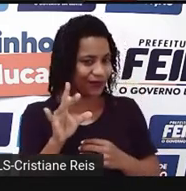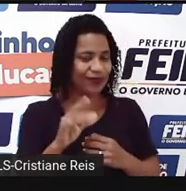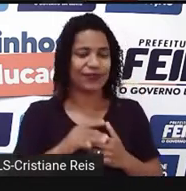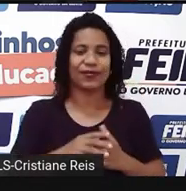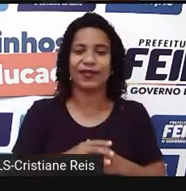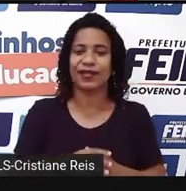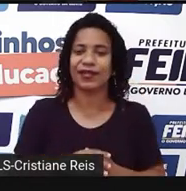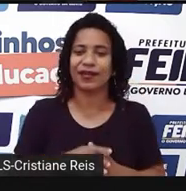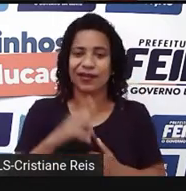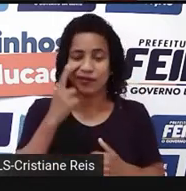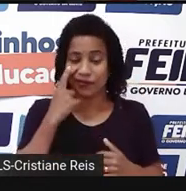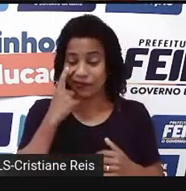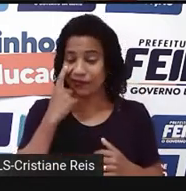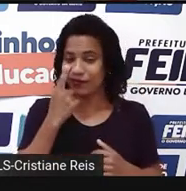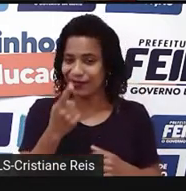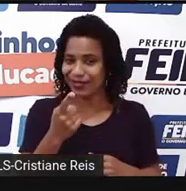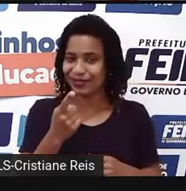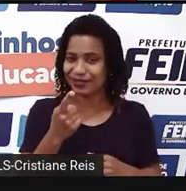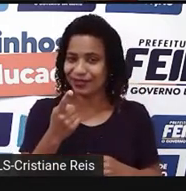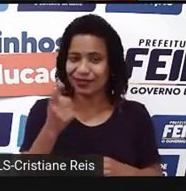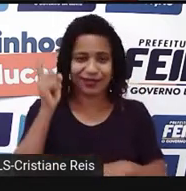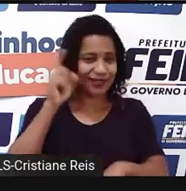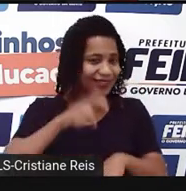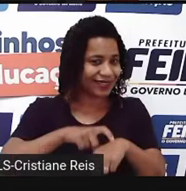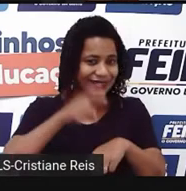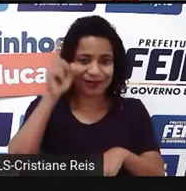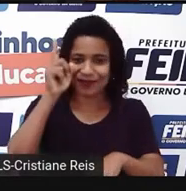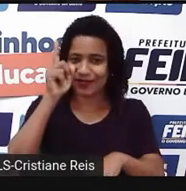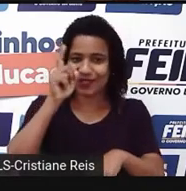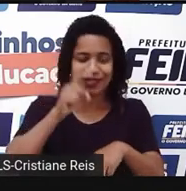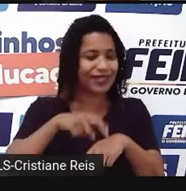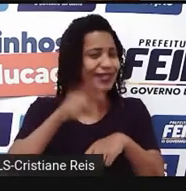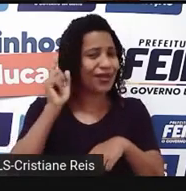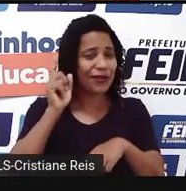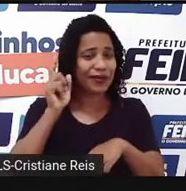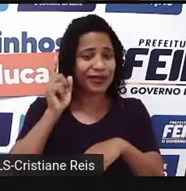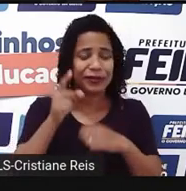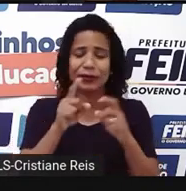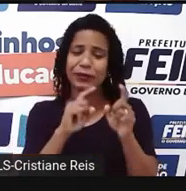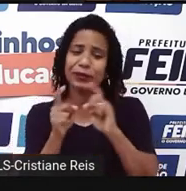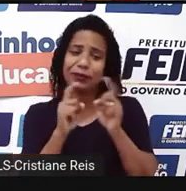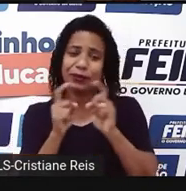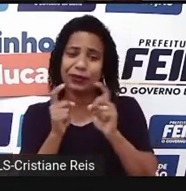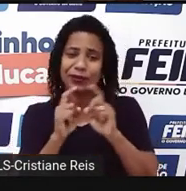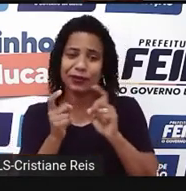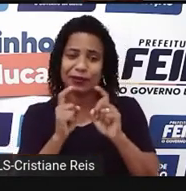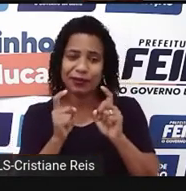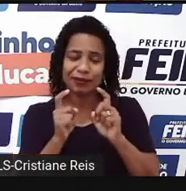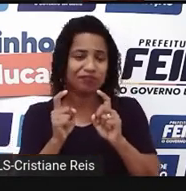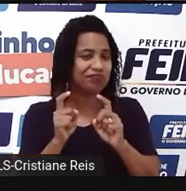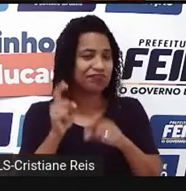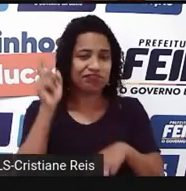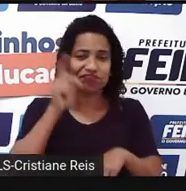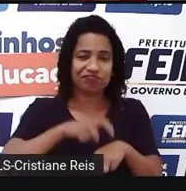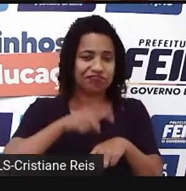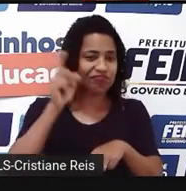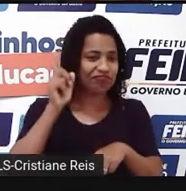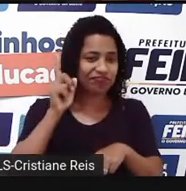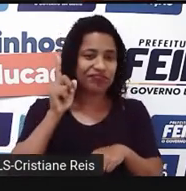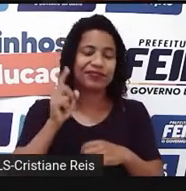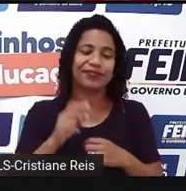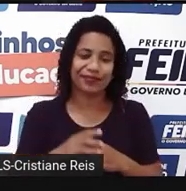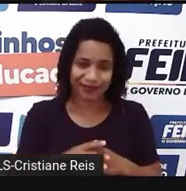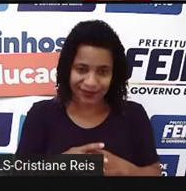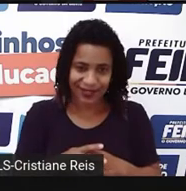situação. Essa ideia, ela surgiu, olha, espontaneamente, de repente. Então, elas estão